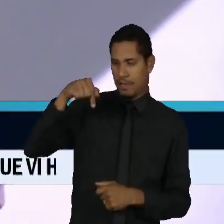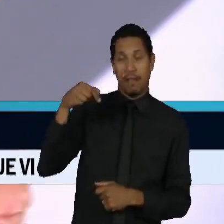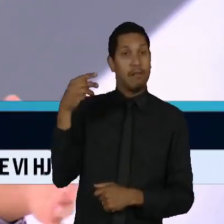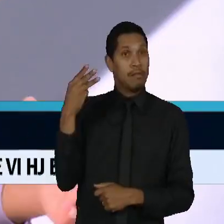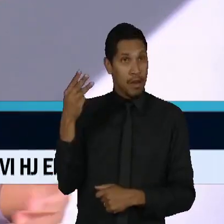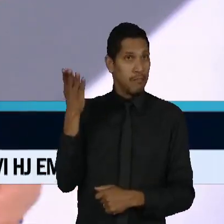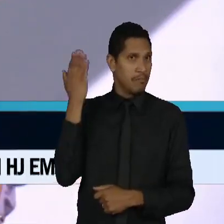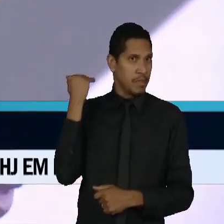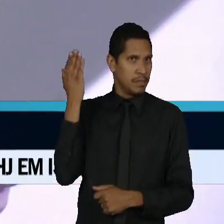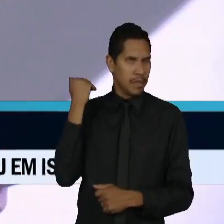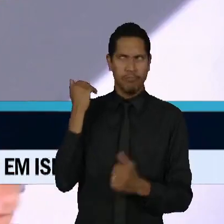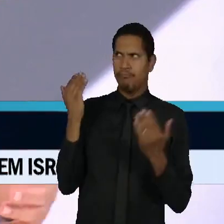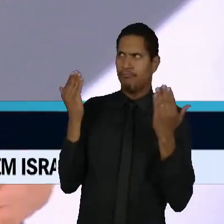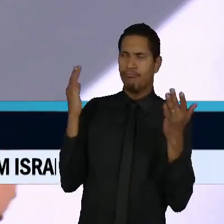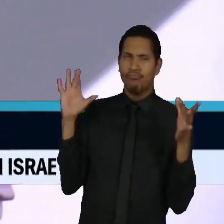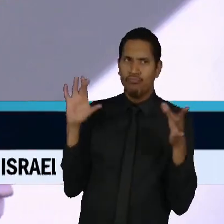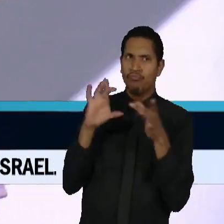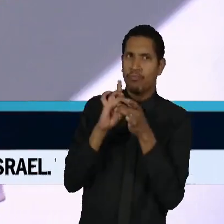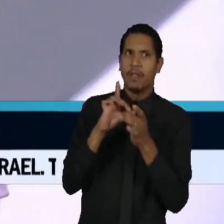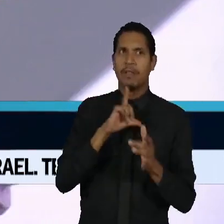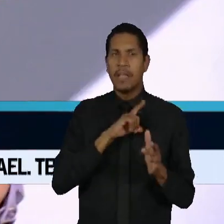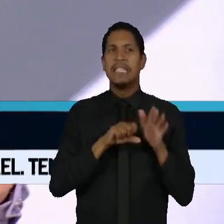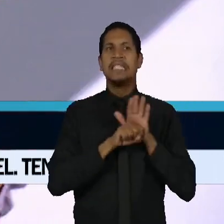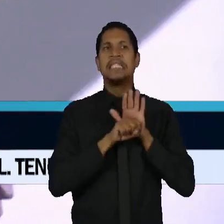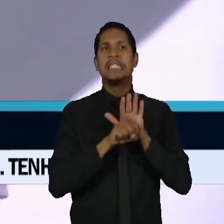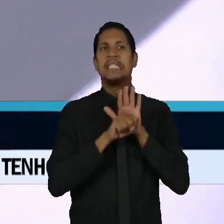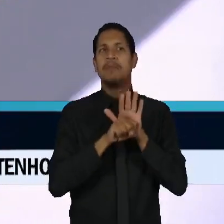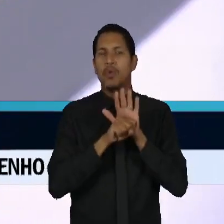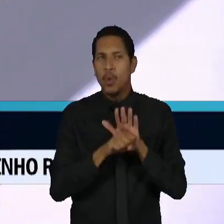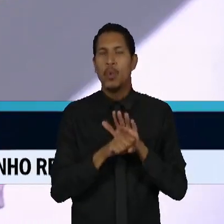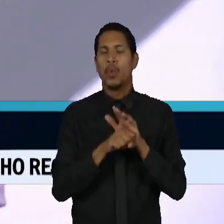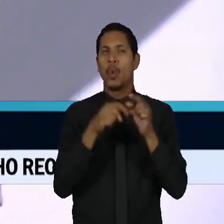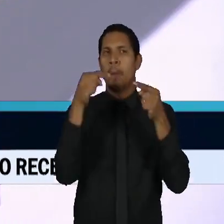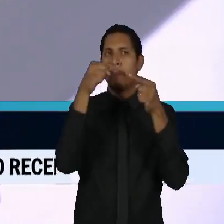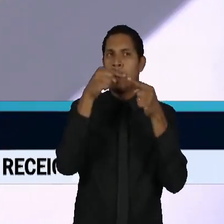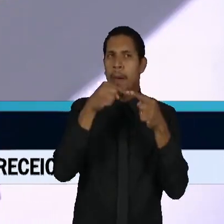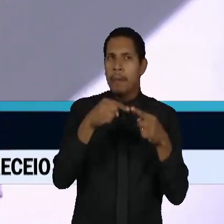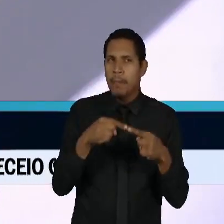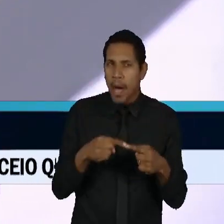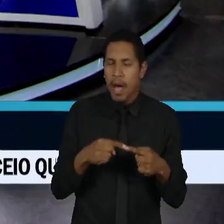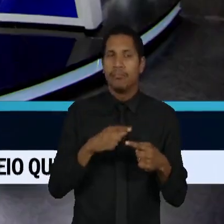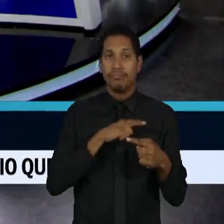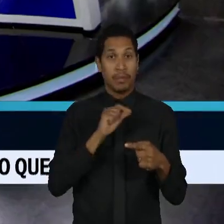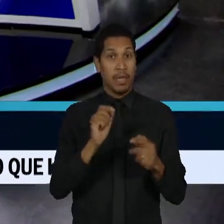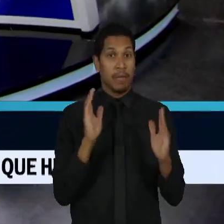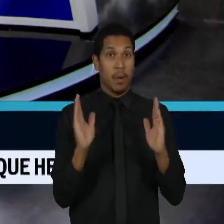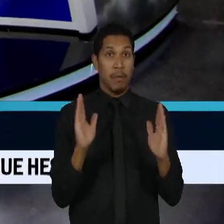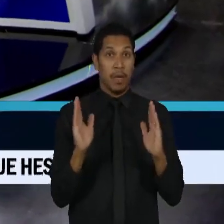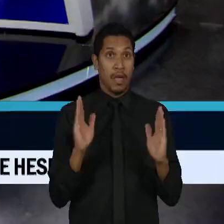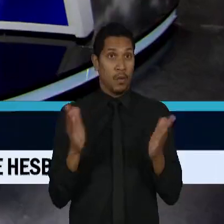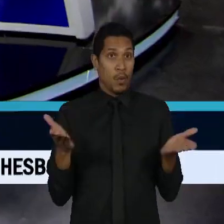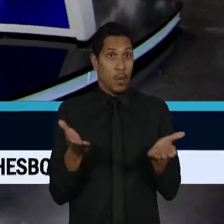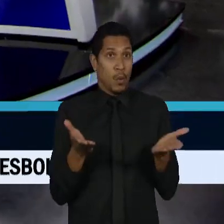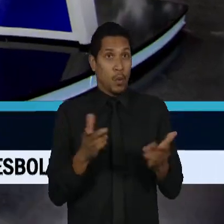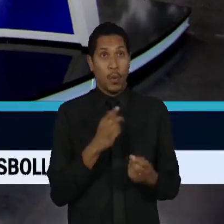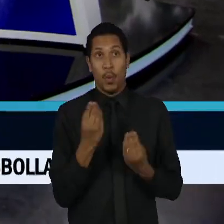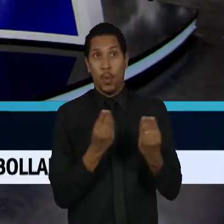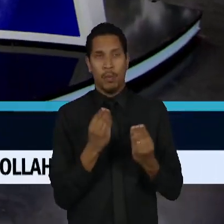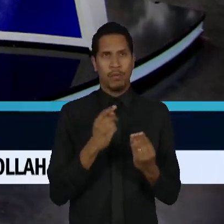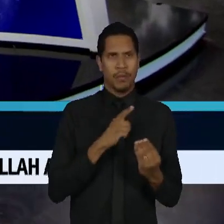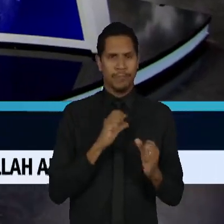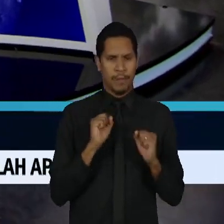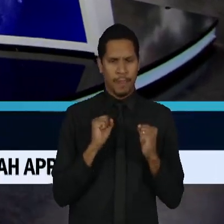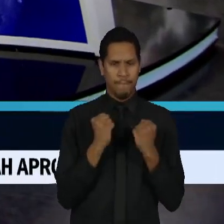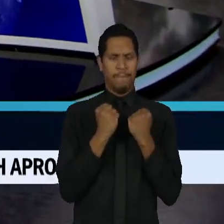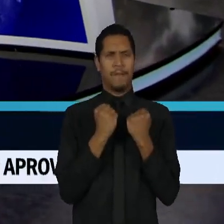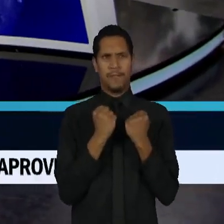traz aí uma série de simbolismos para o momento em que, nas questões de defesa, havia